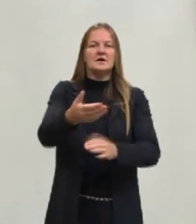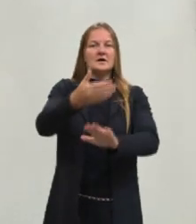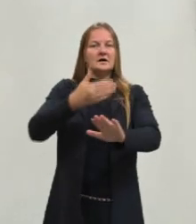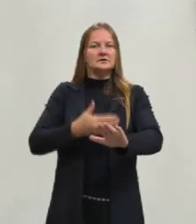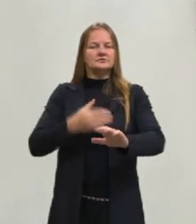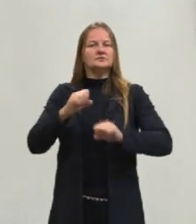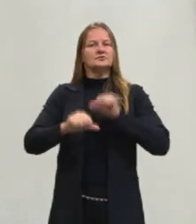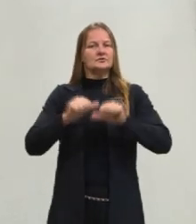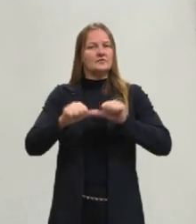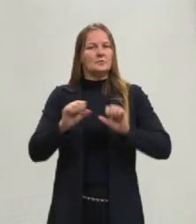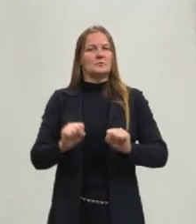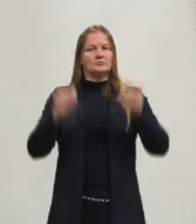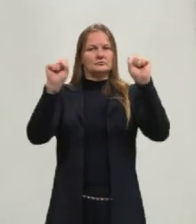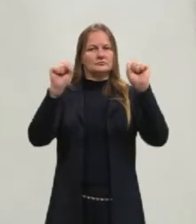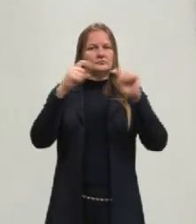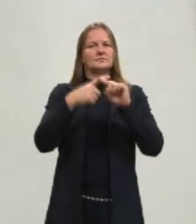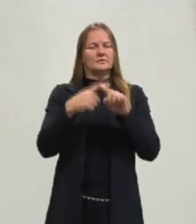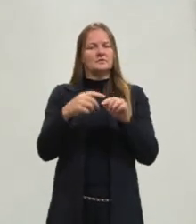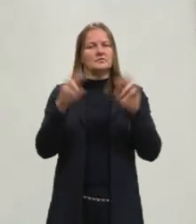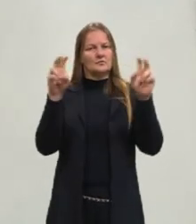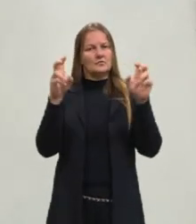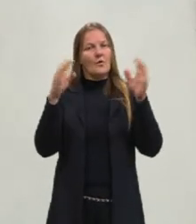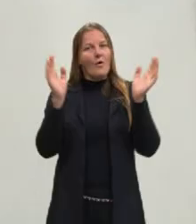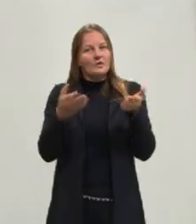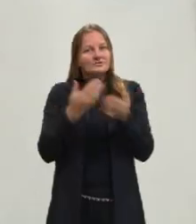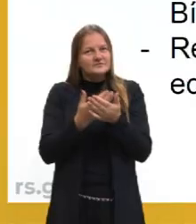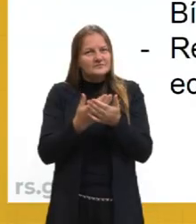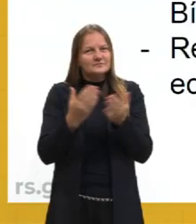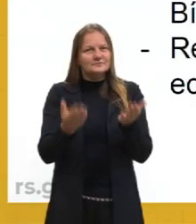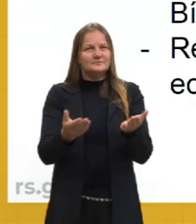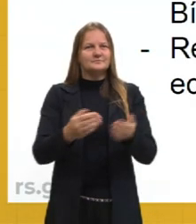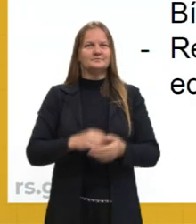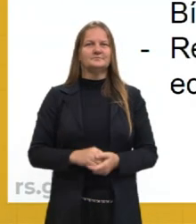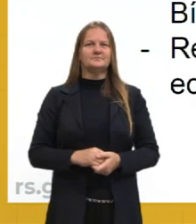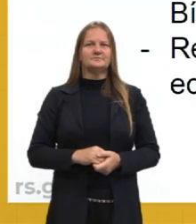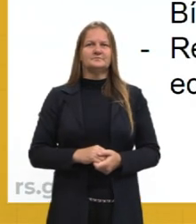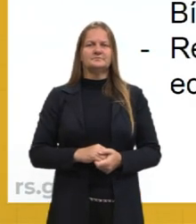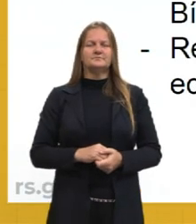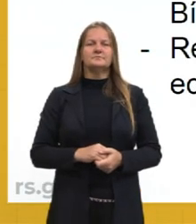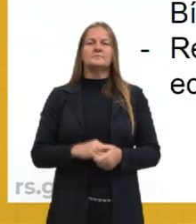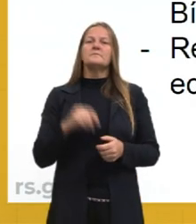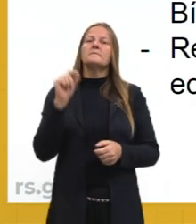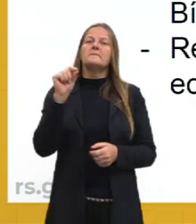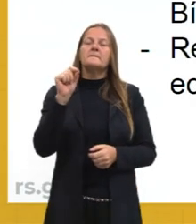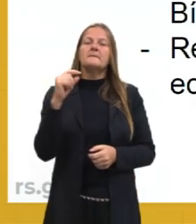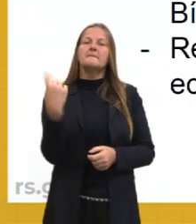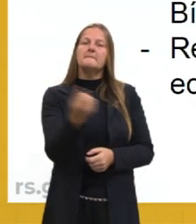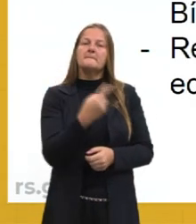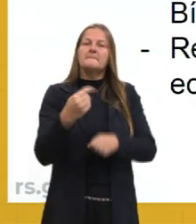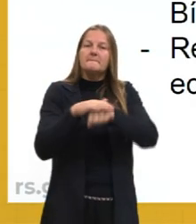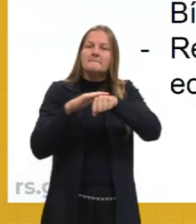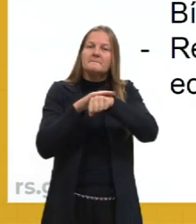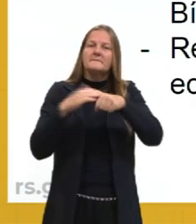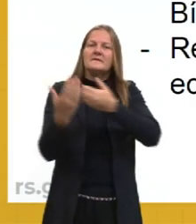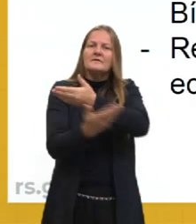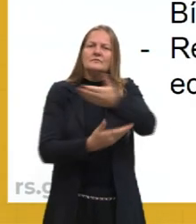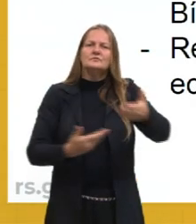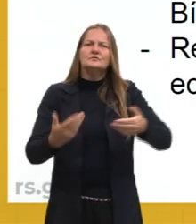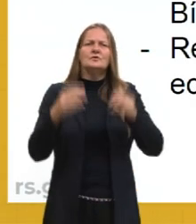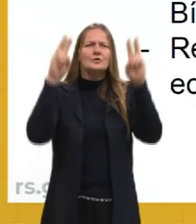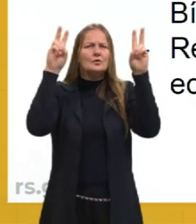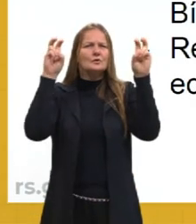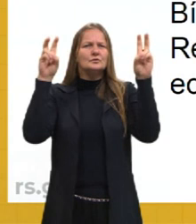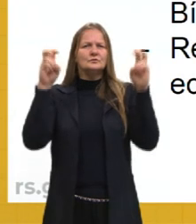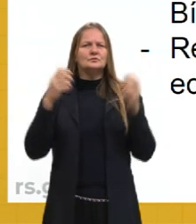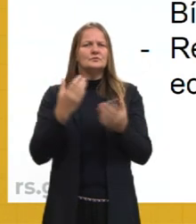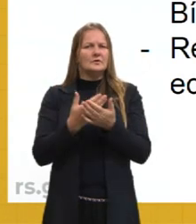Reforma Protestante, também vai ser um tema que a gente vai abordar nessa aula. E a gente vai falar um pouco, retomar alguns assuntos